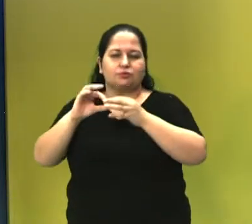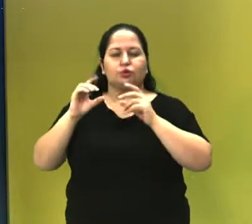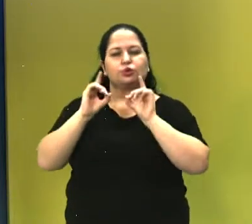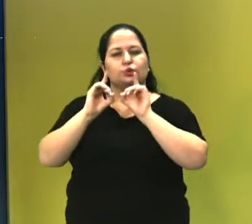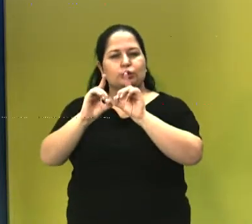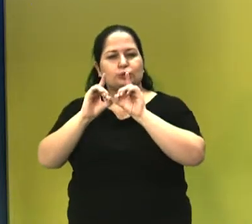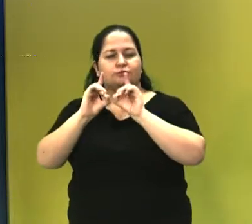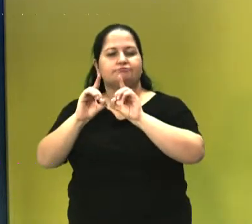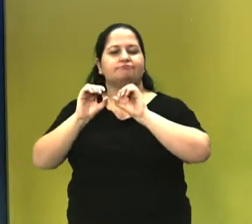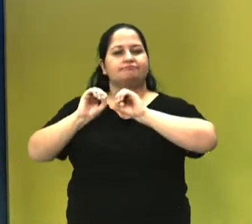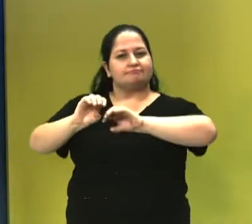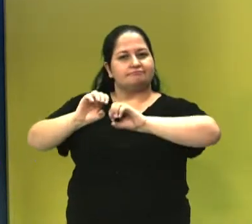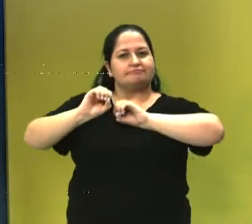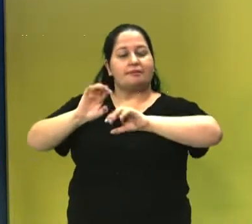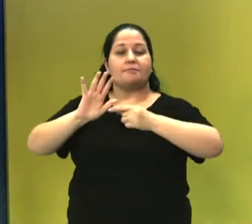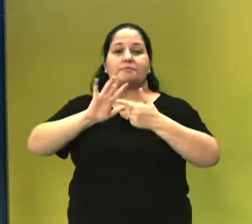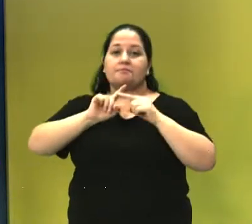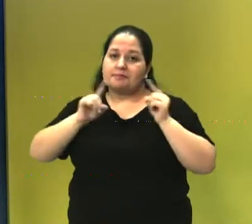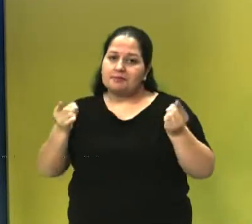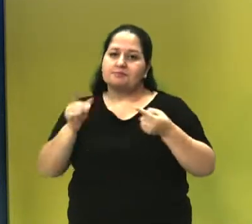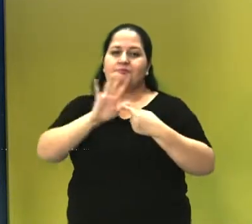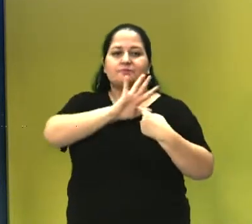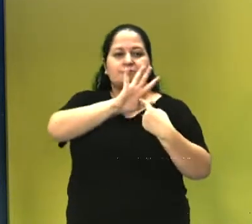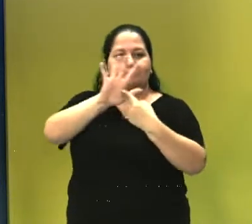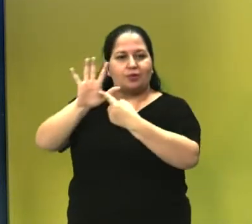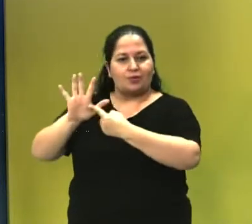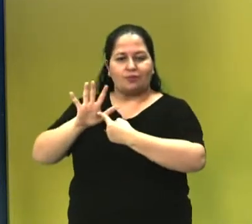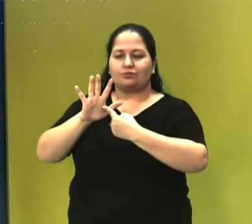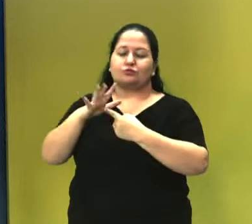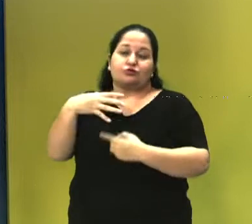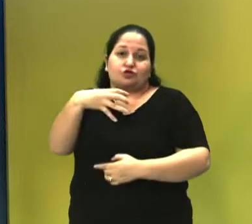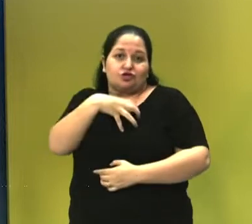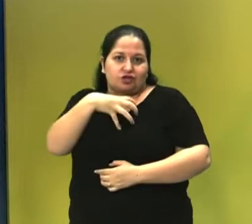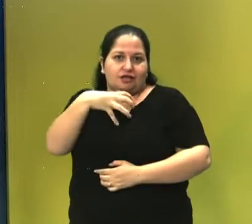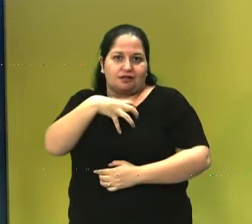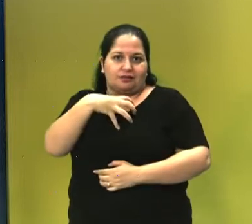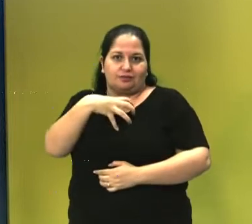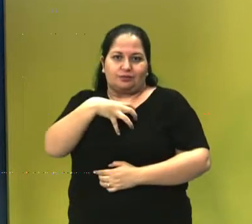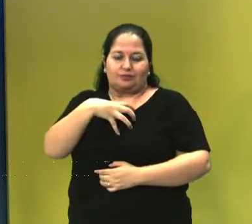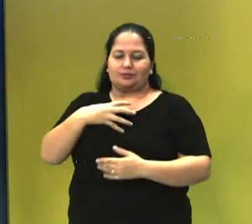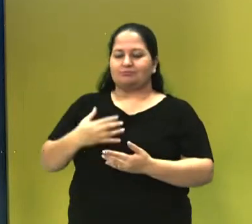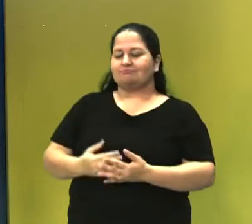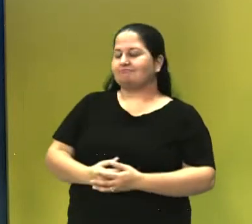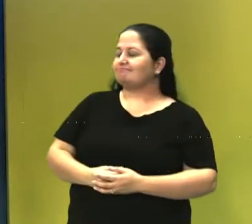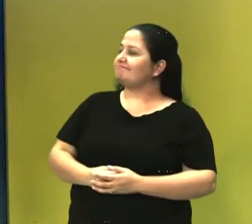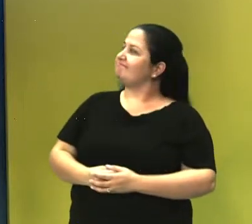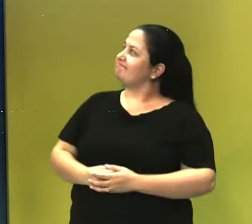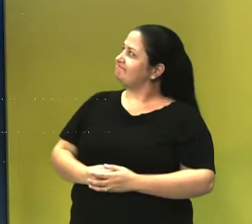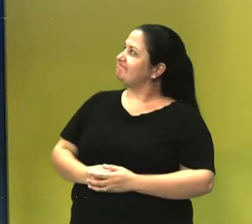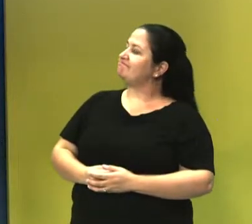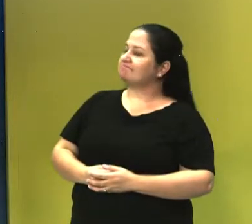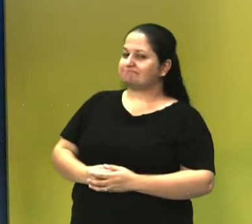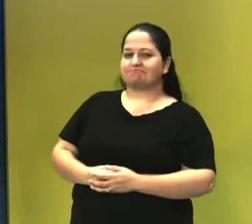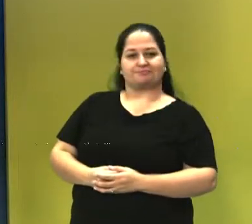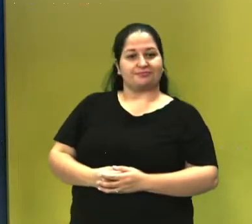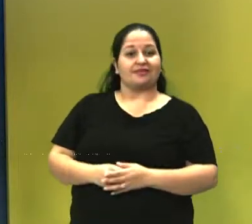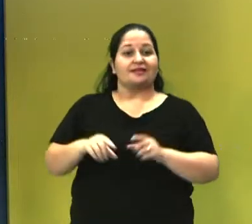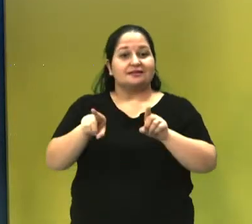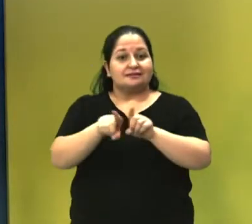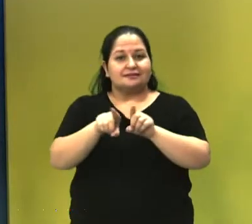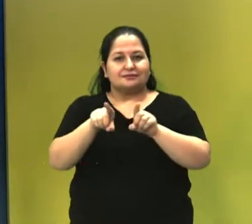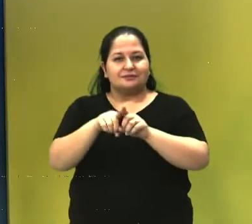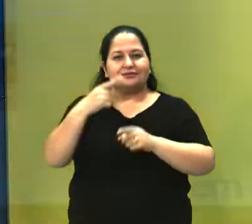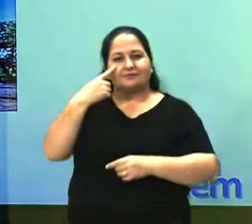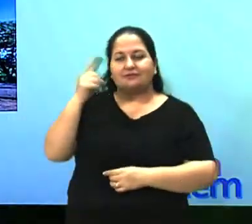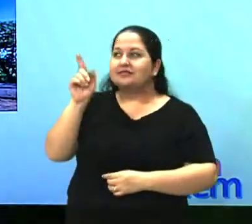enaltecendo o tipo físico europeu. Mas, olha de longe, observa aqui comigo, atrás aqui